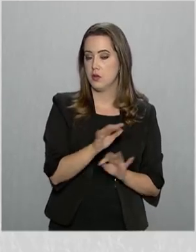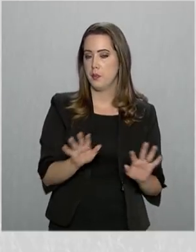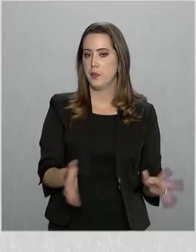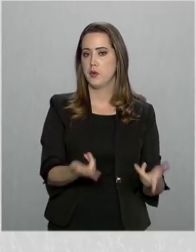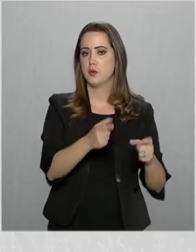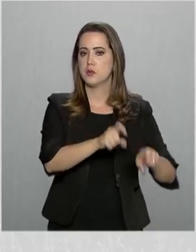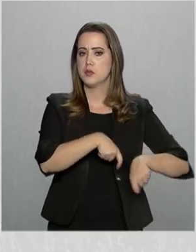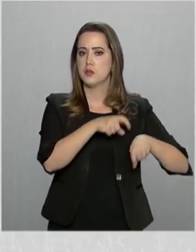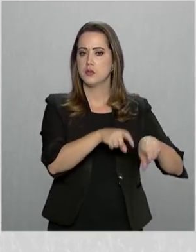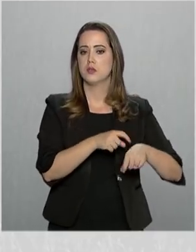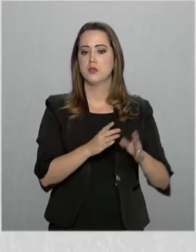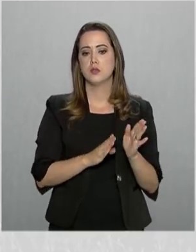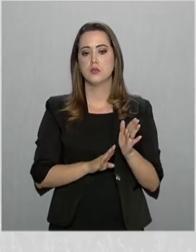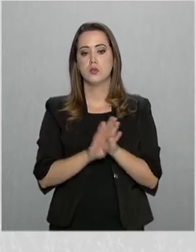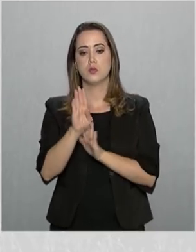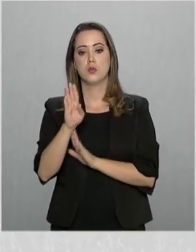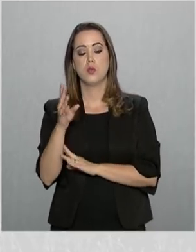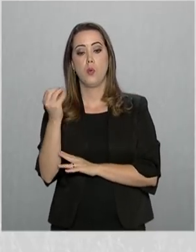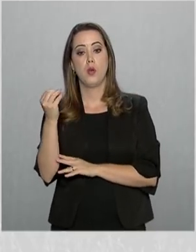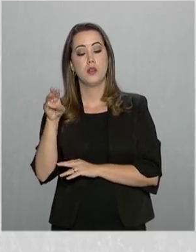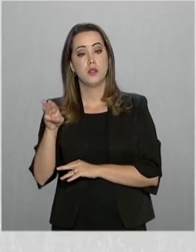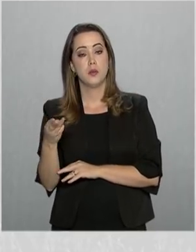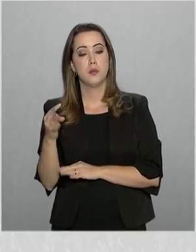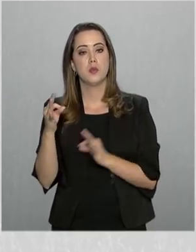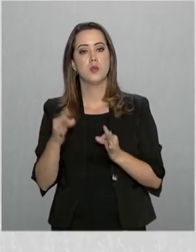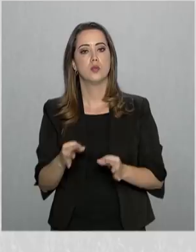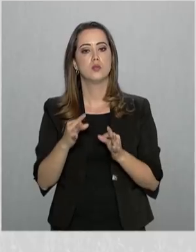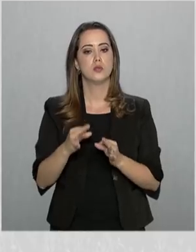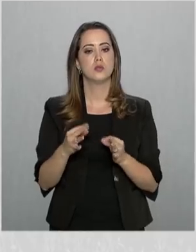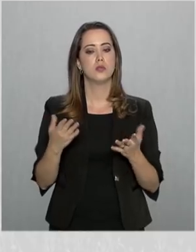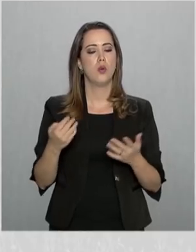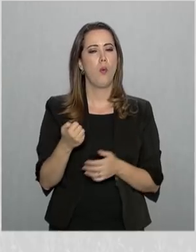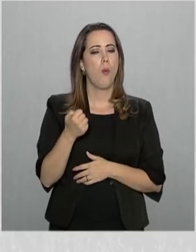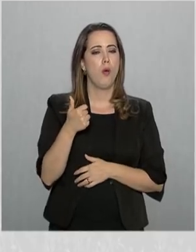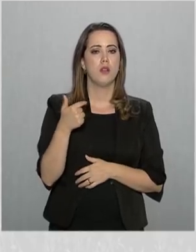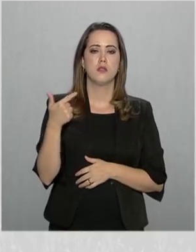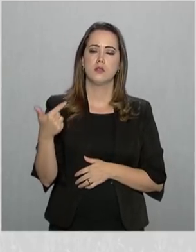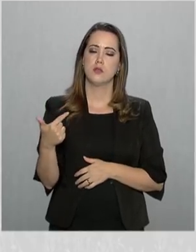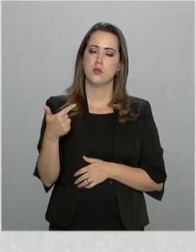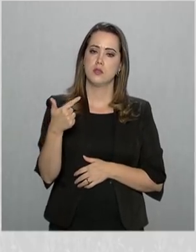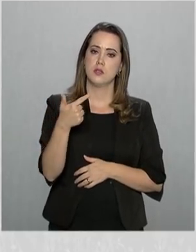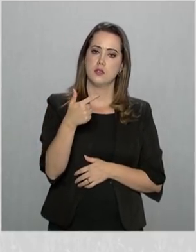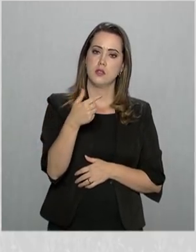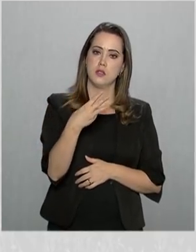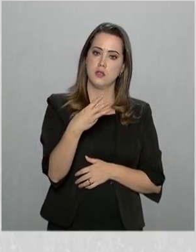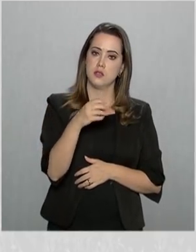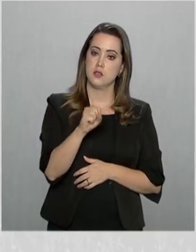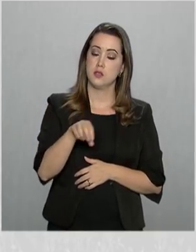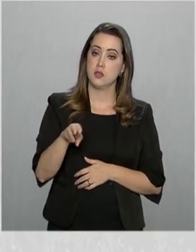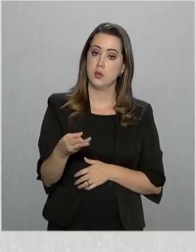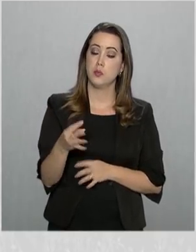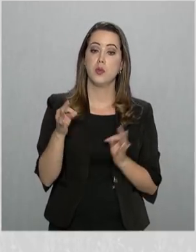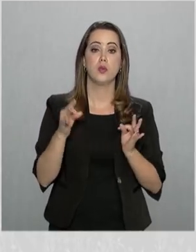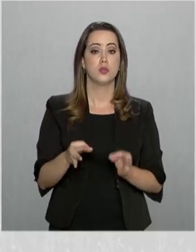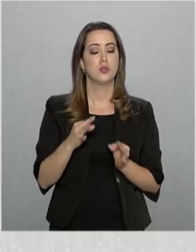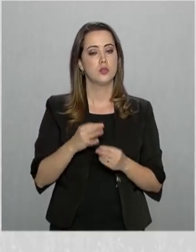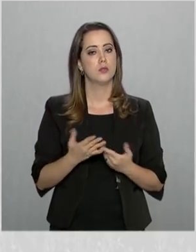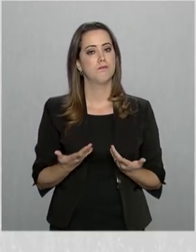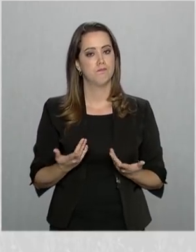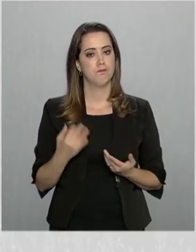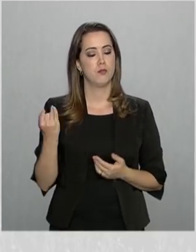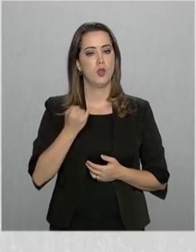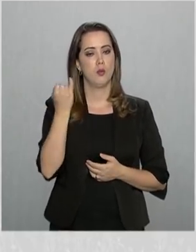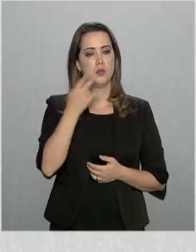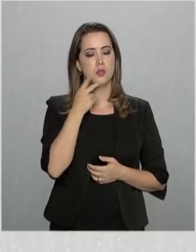grãos passou de 40 milhões de toneladas para quase 238 milhões de toneladas, com